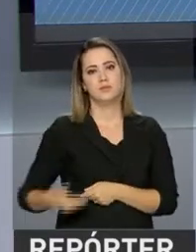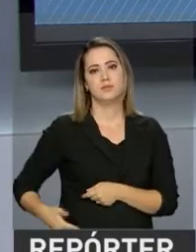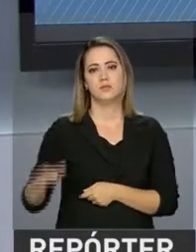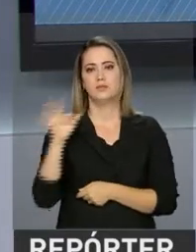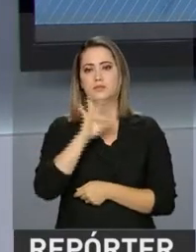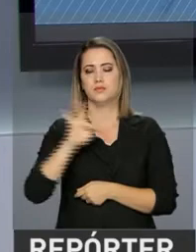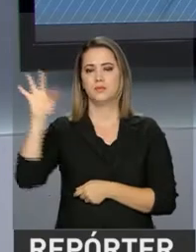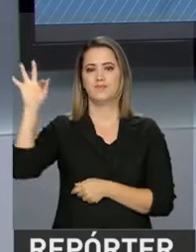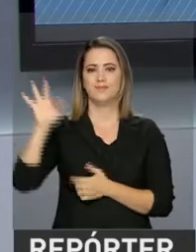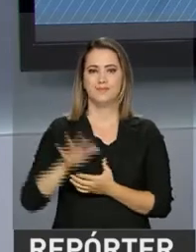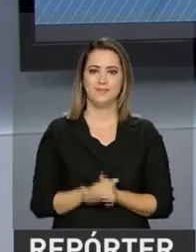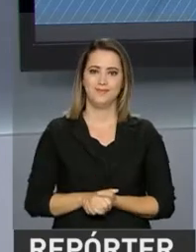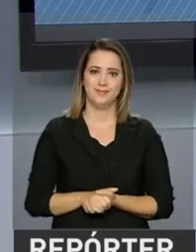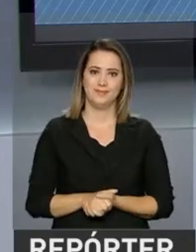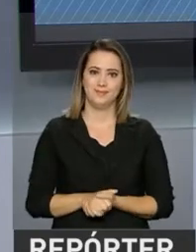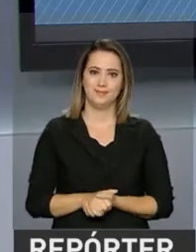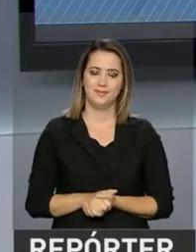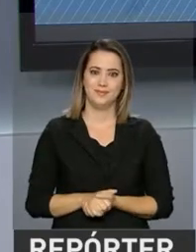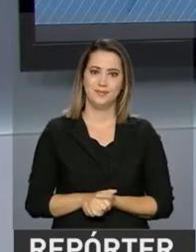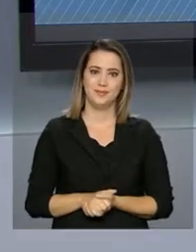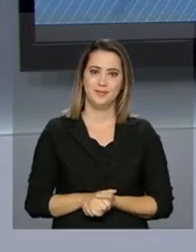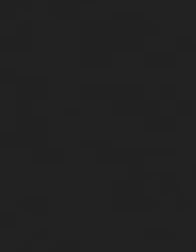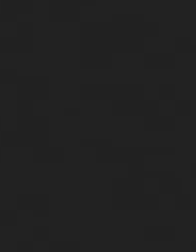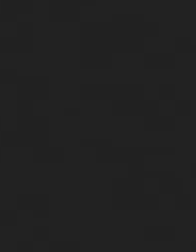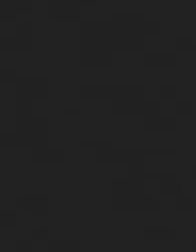NBR, a TV do Governo Federal. Tchau.